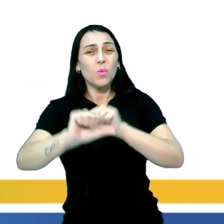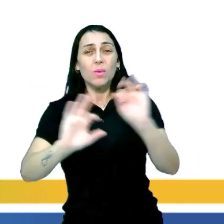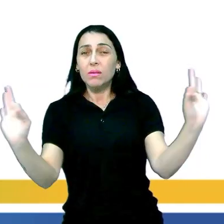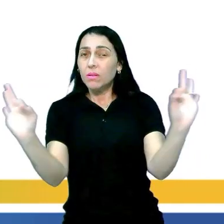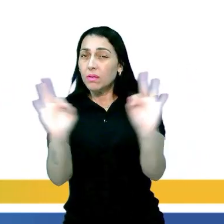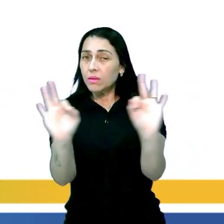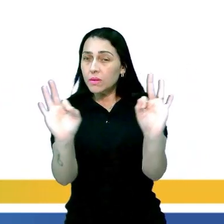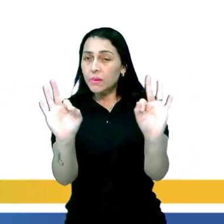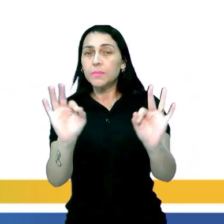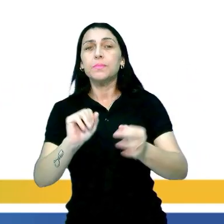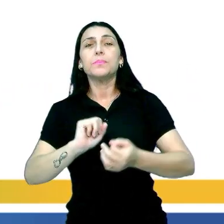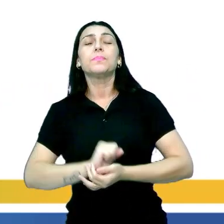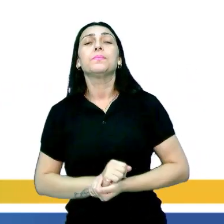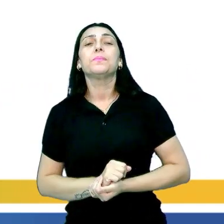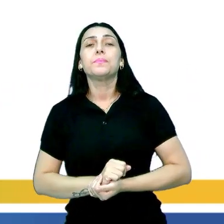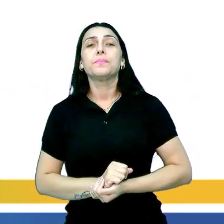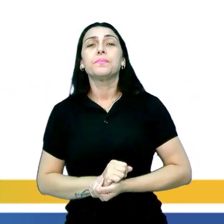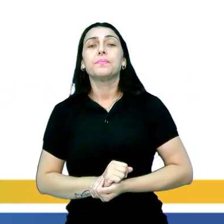modifica.